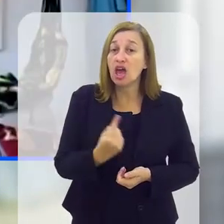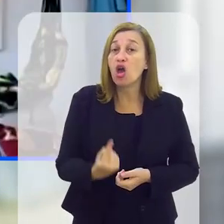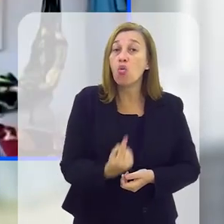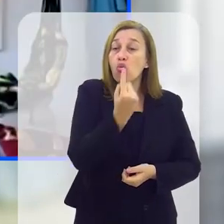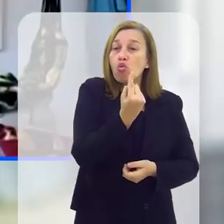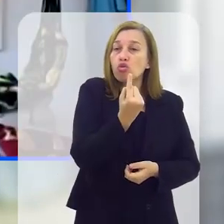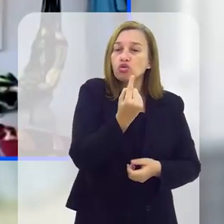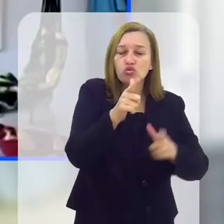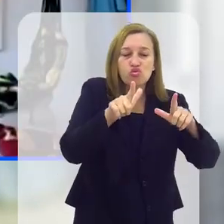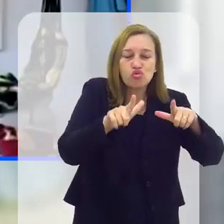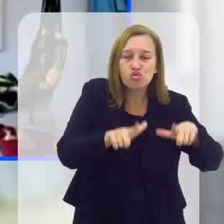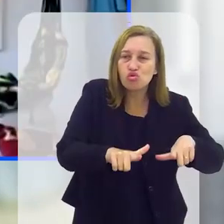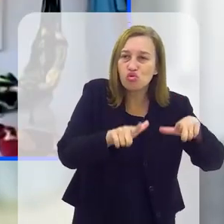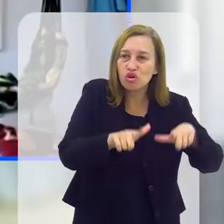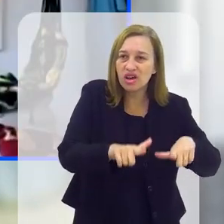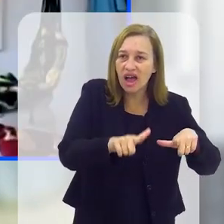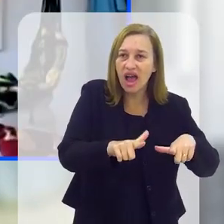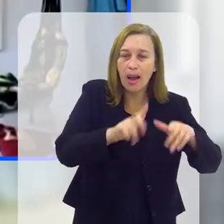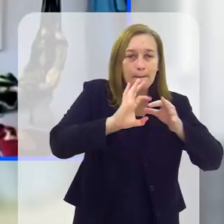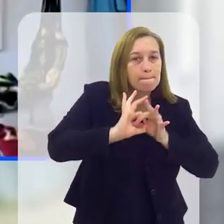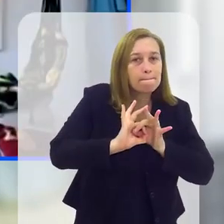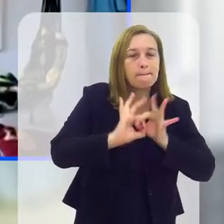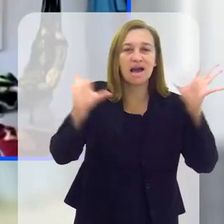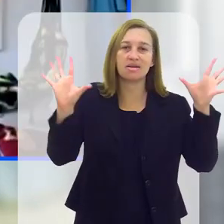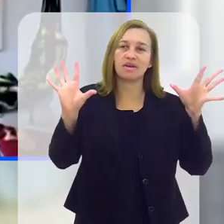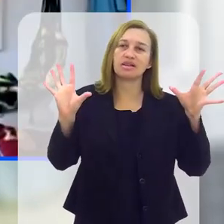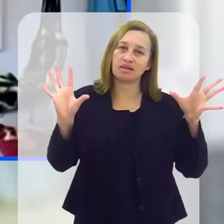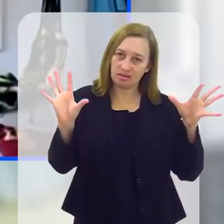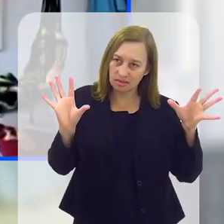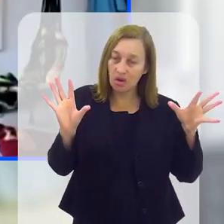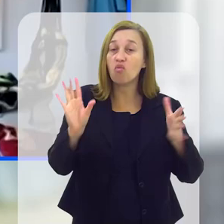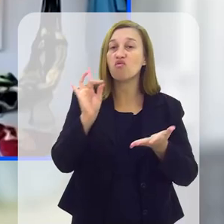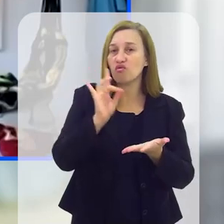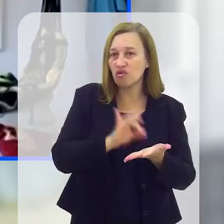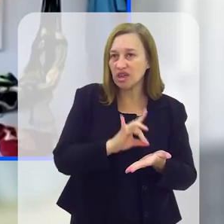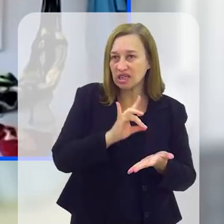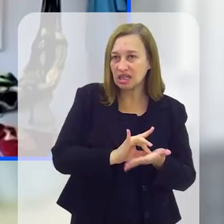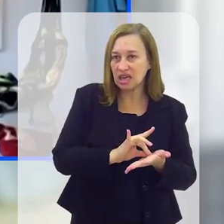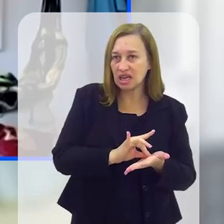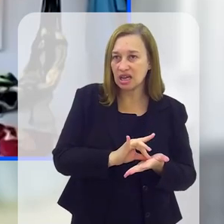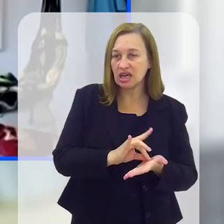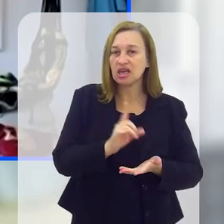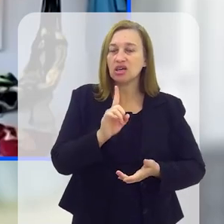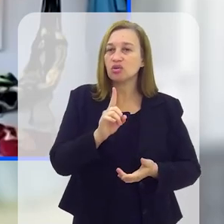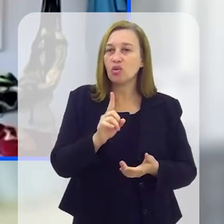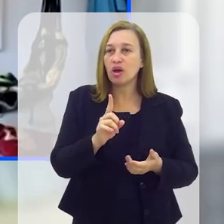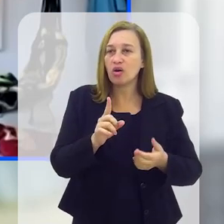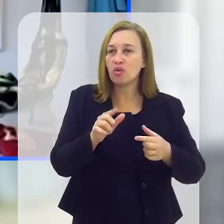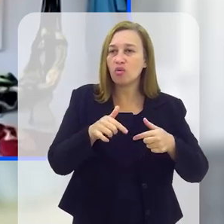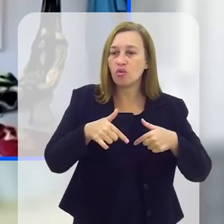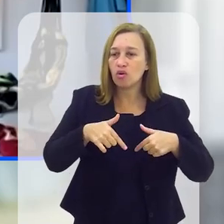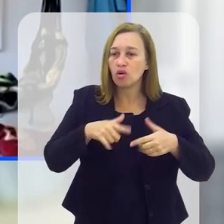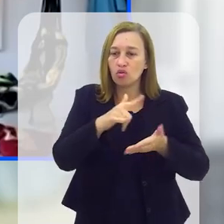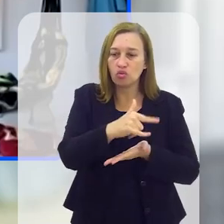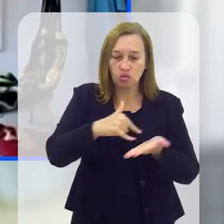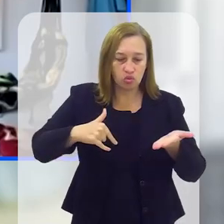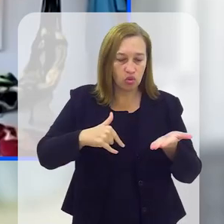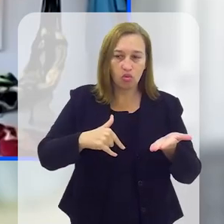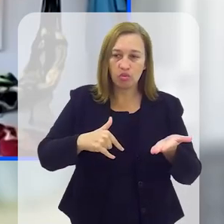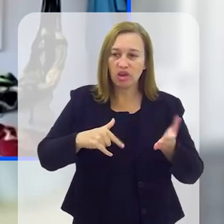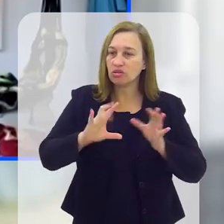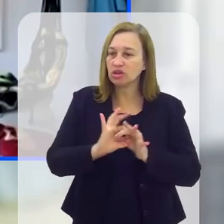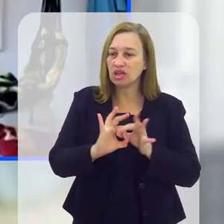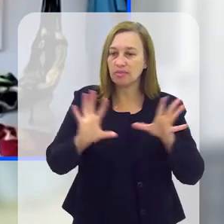esse é o único caminho para a libertação, a libertação verdadeira que não se dá com alvará de soltura.